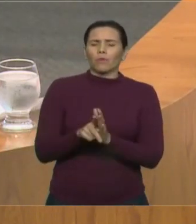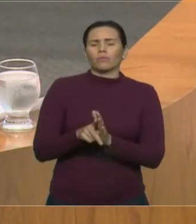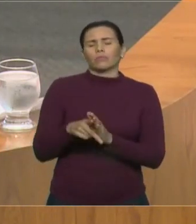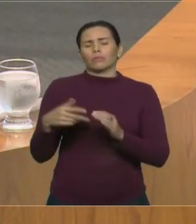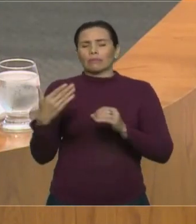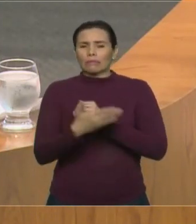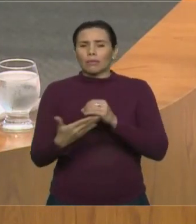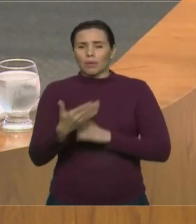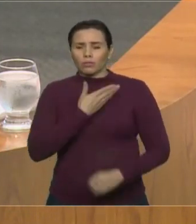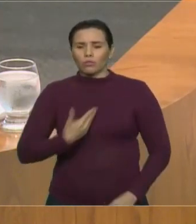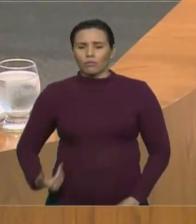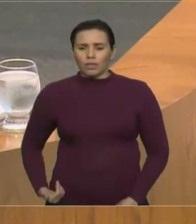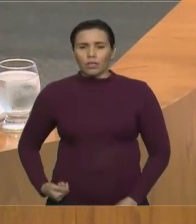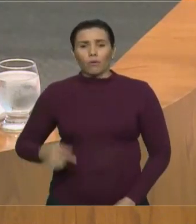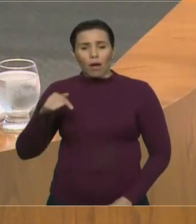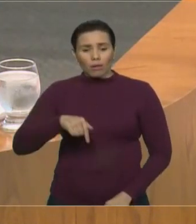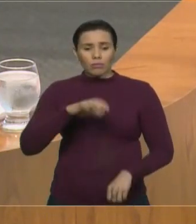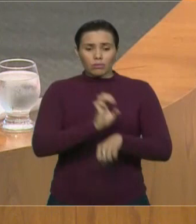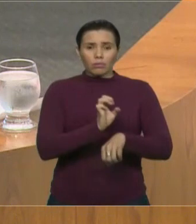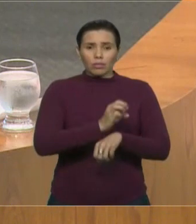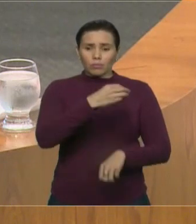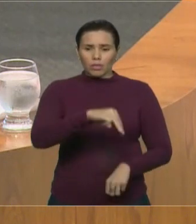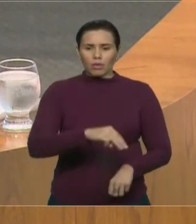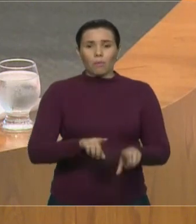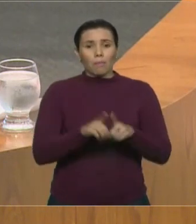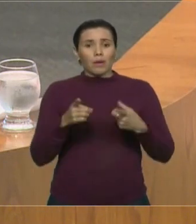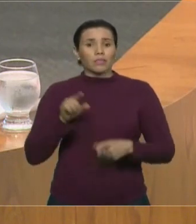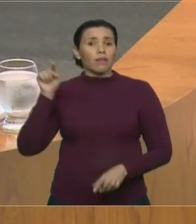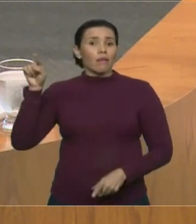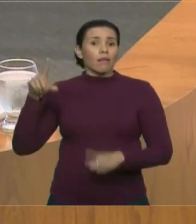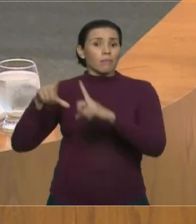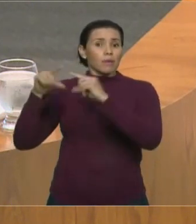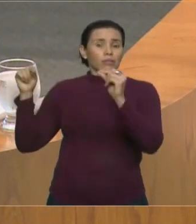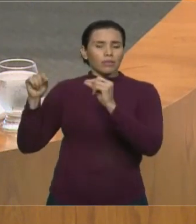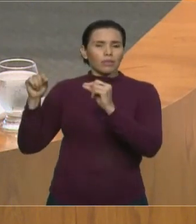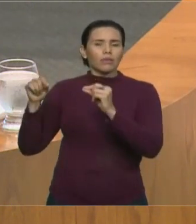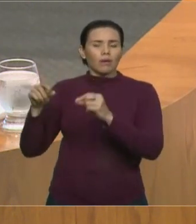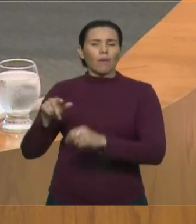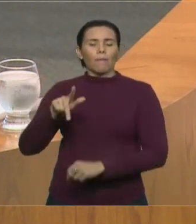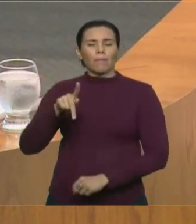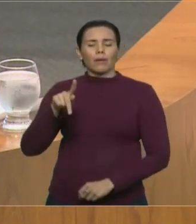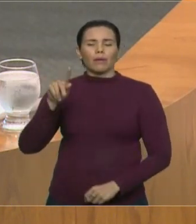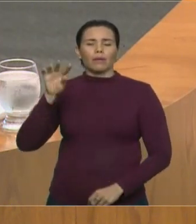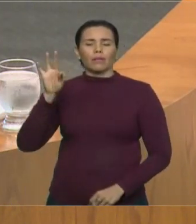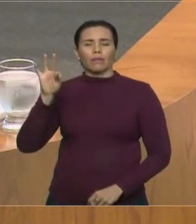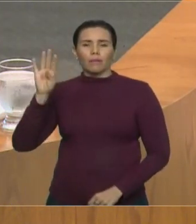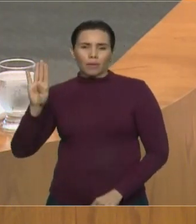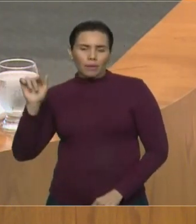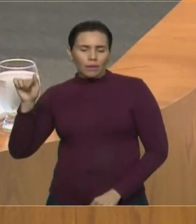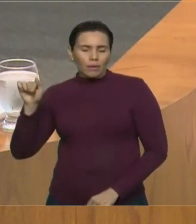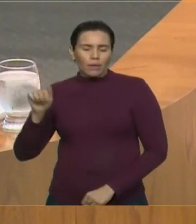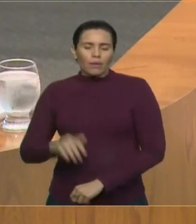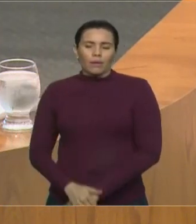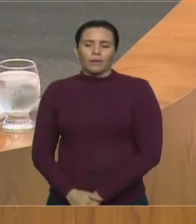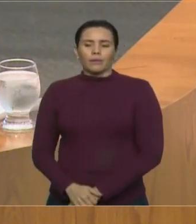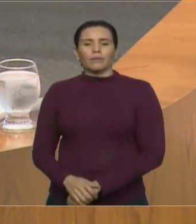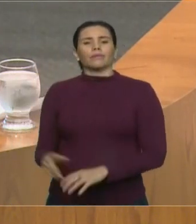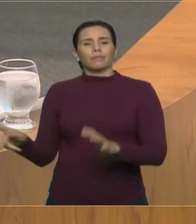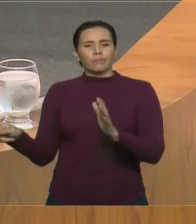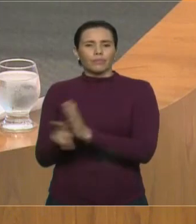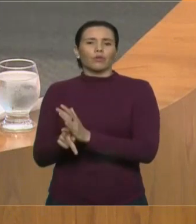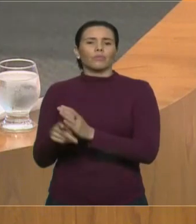Estado, mas federal compõe a base do governador, do governador, do presidente Bolsonaro.